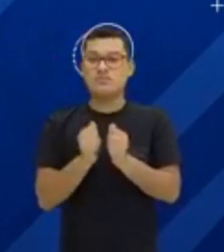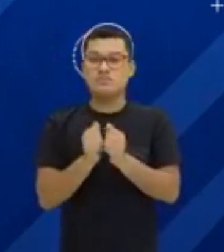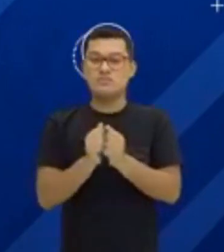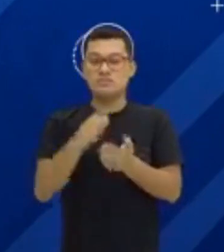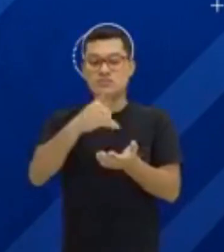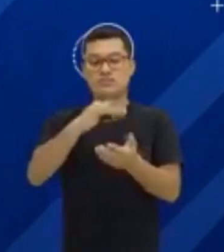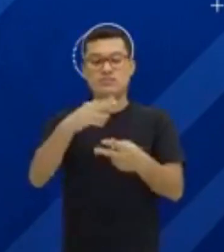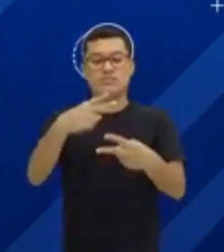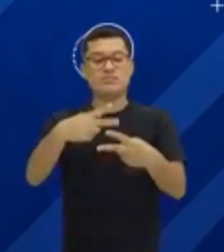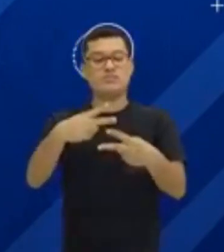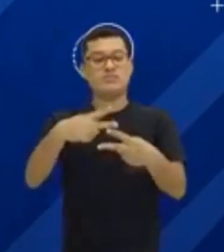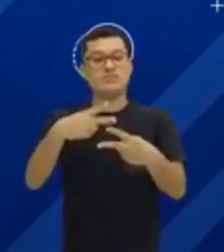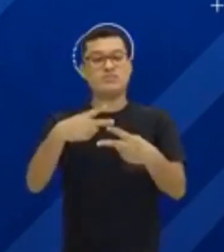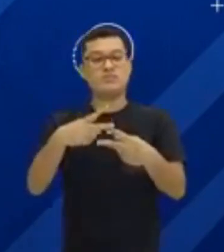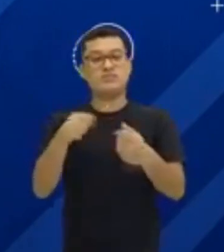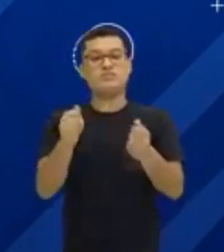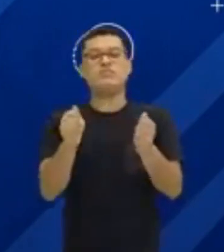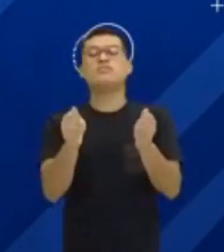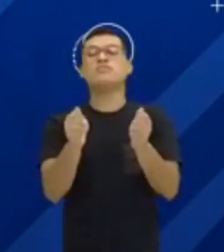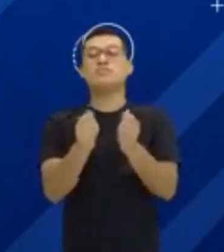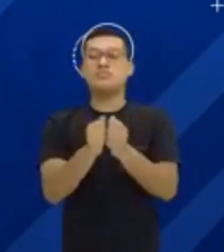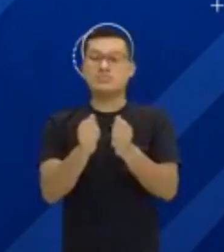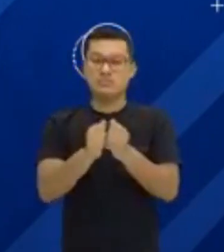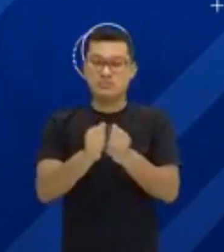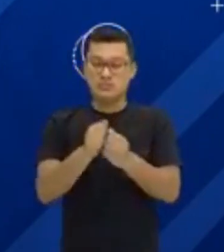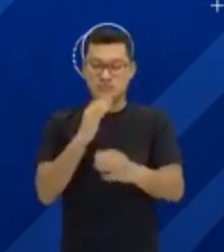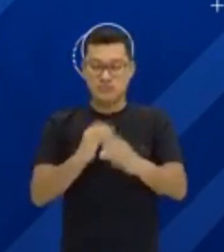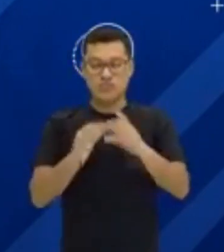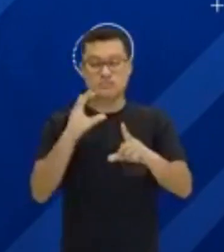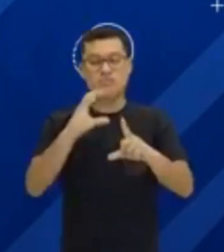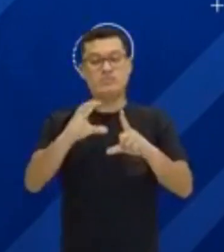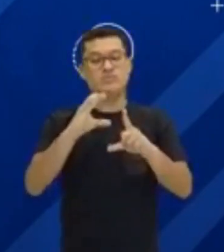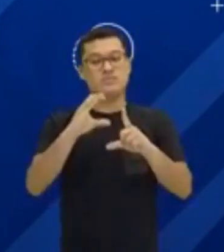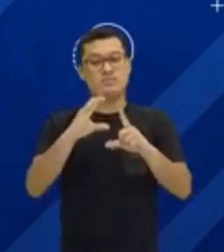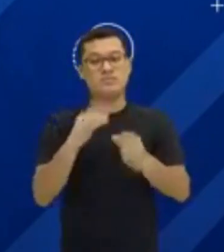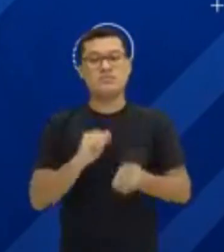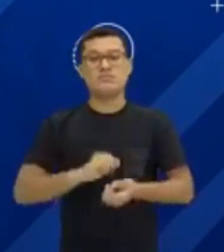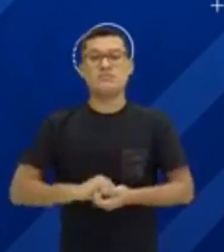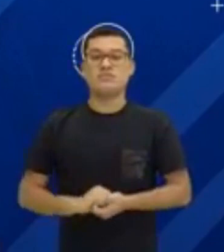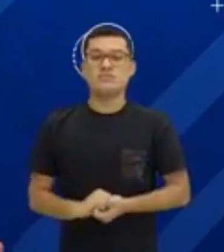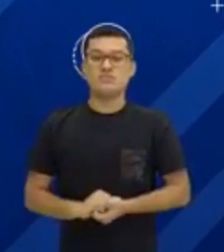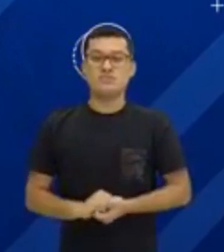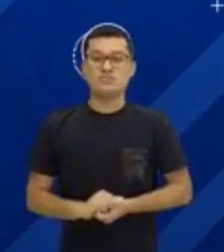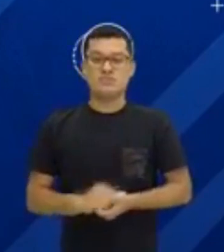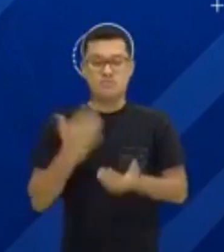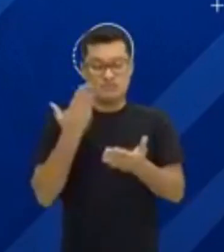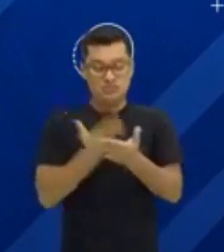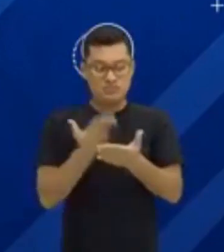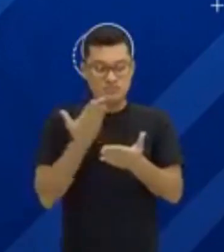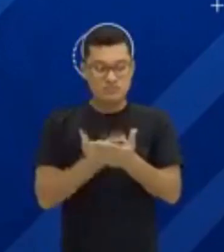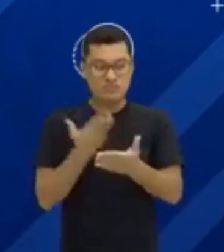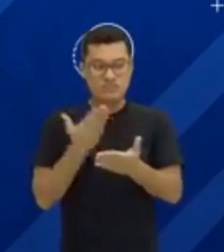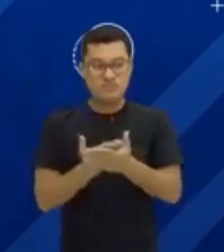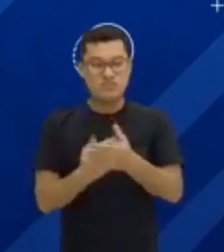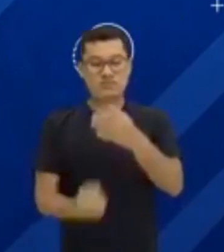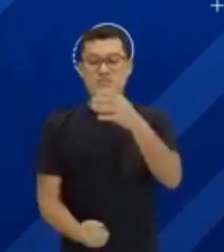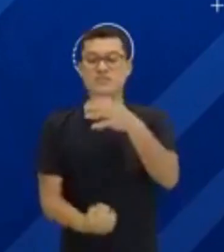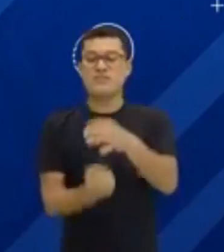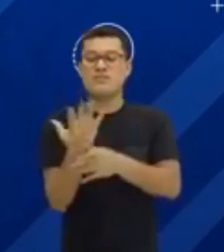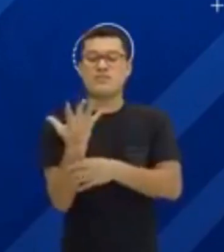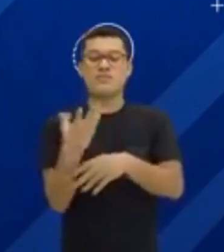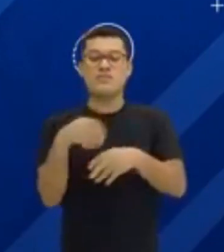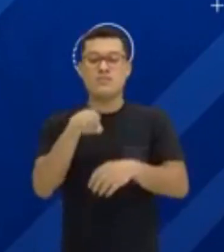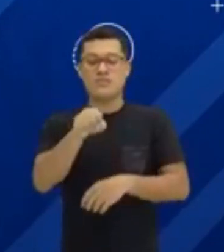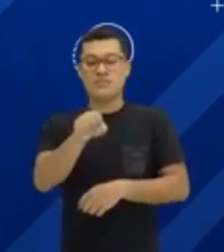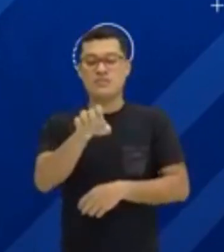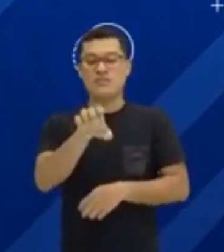Secretaria de Educação, em parceria com a Rede Cultura de Comunicação. Essas aulas são produzidas pelo Centro